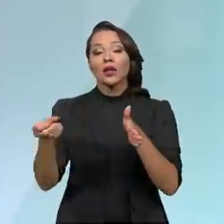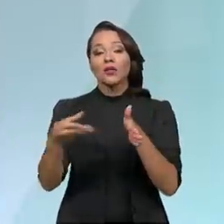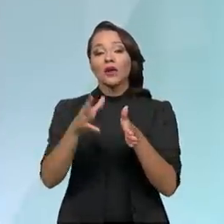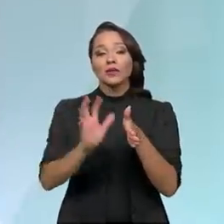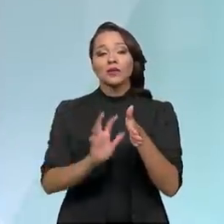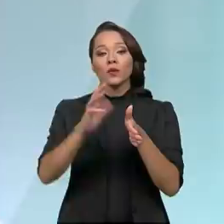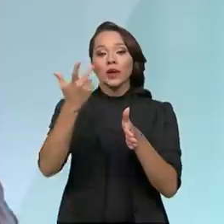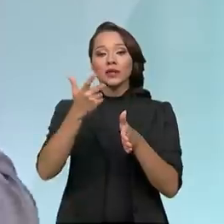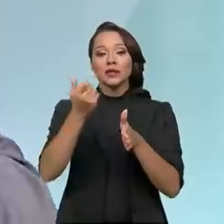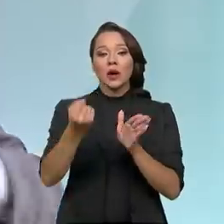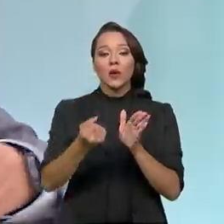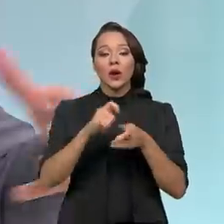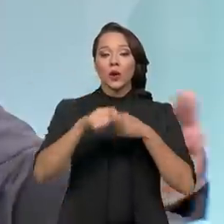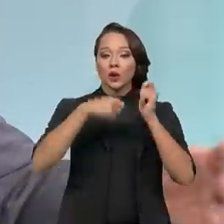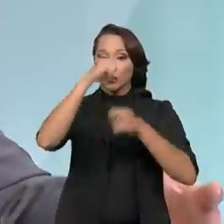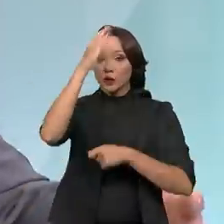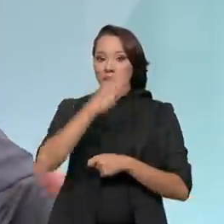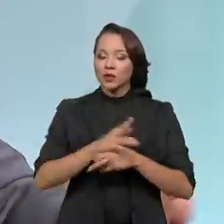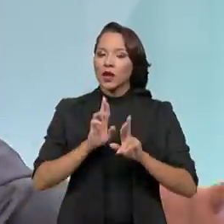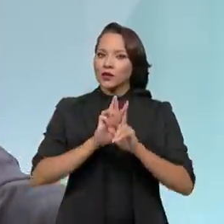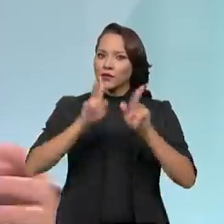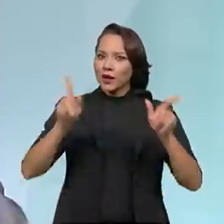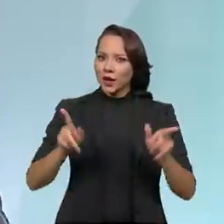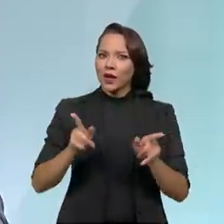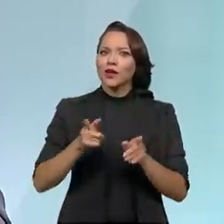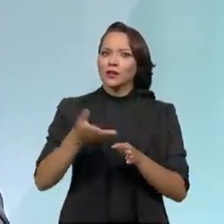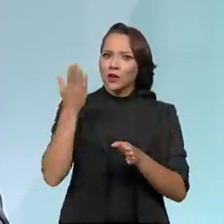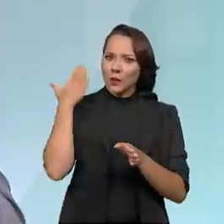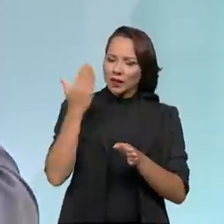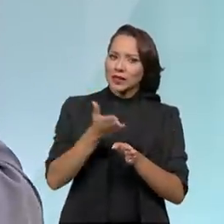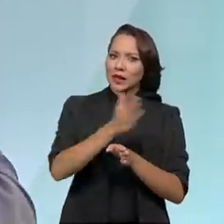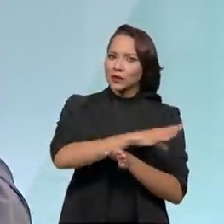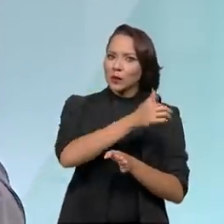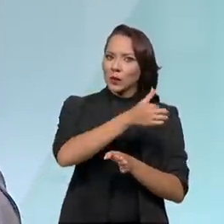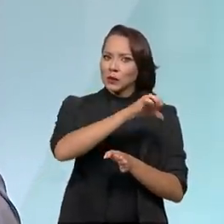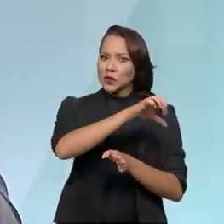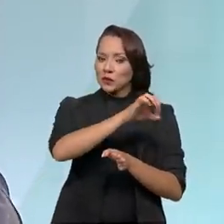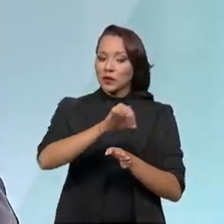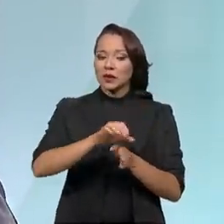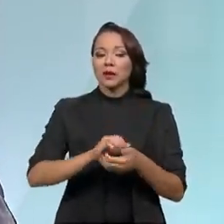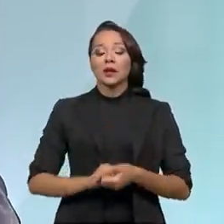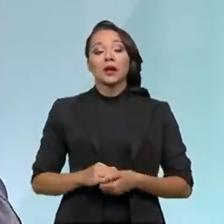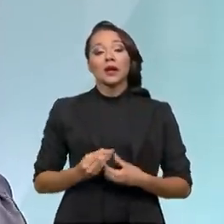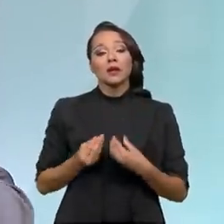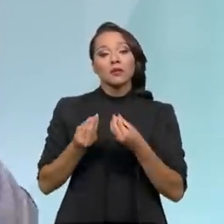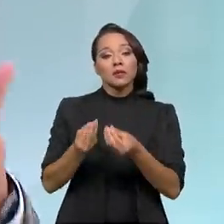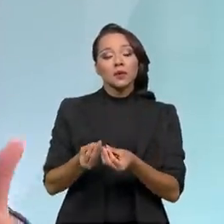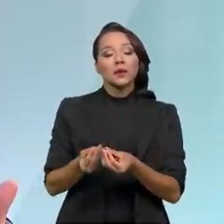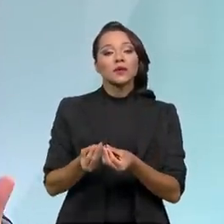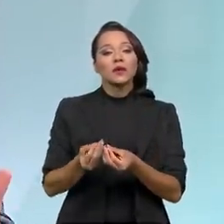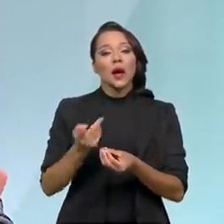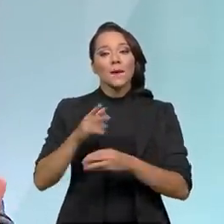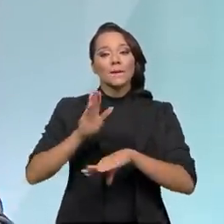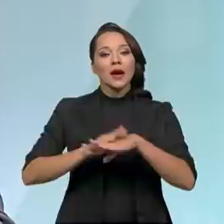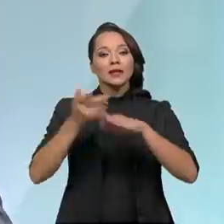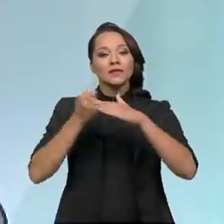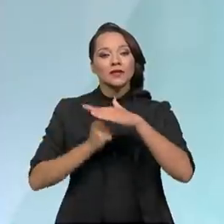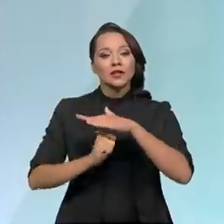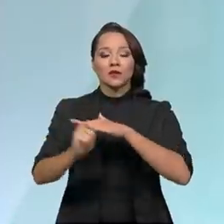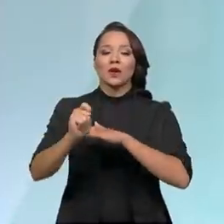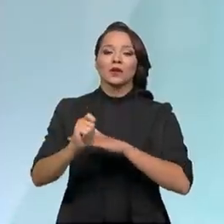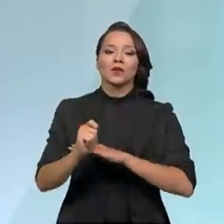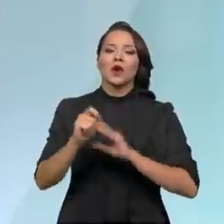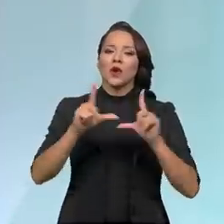macroeconômica do Brasil, que é completamente diversa daquela da década de 90, e proporcionar uma quantidade muito grande de investimento para usuário,